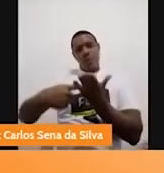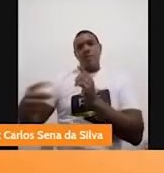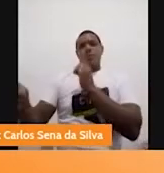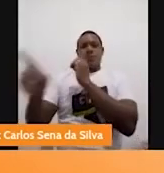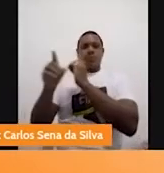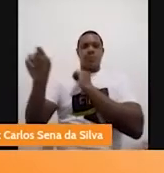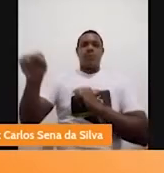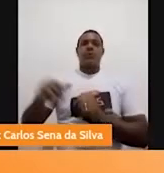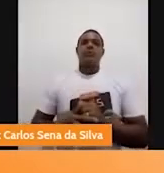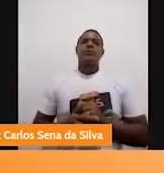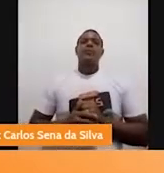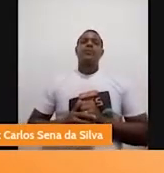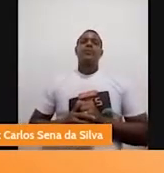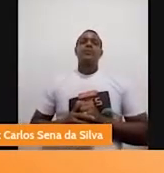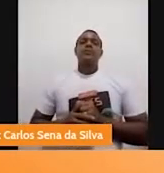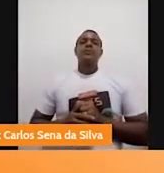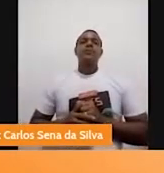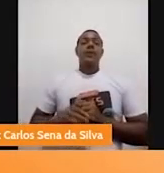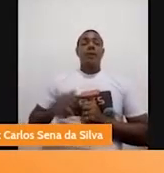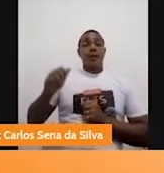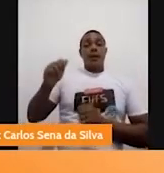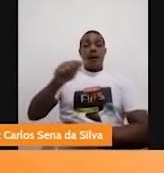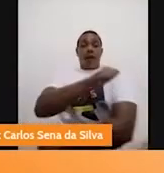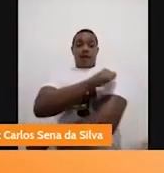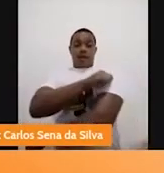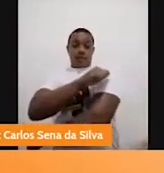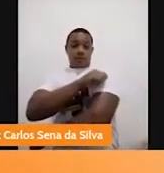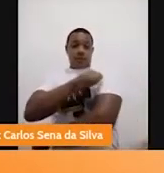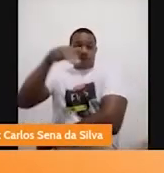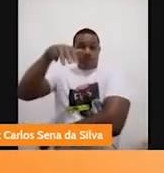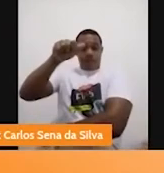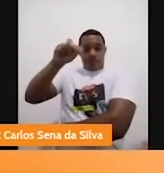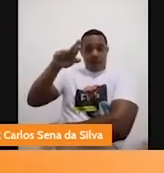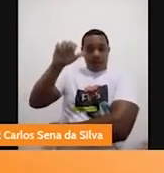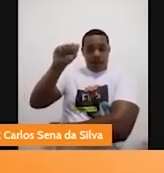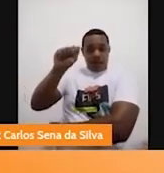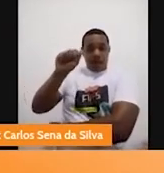A aluna Maria Vitória está perguntando assim.